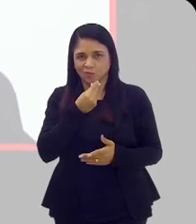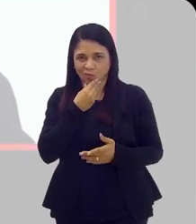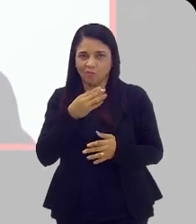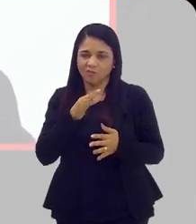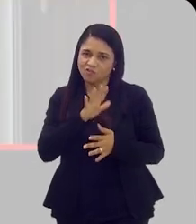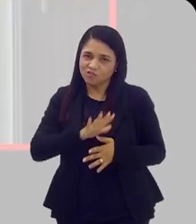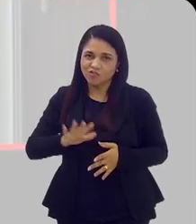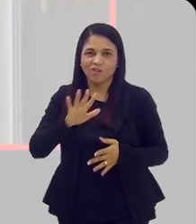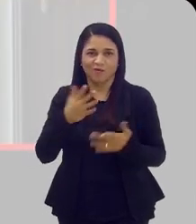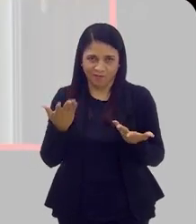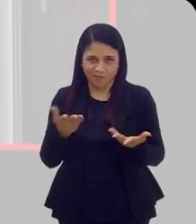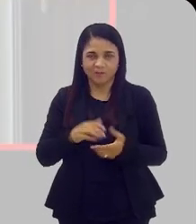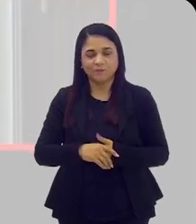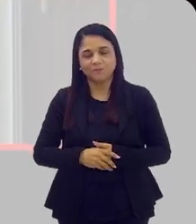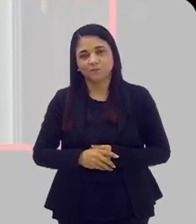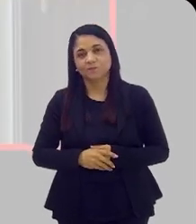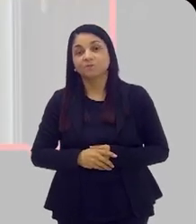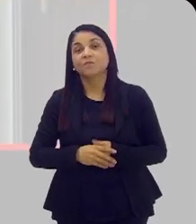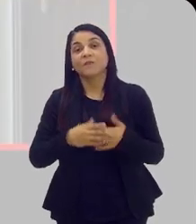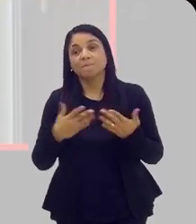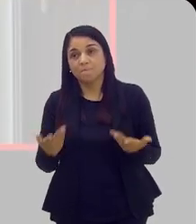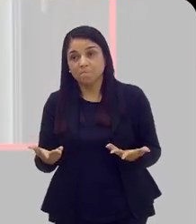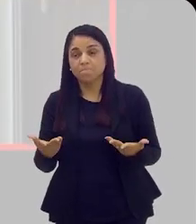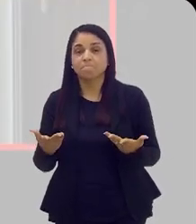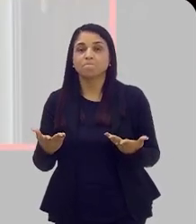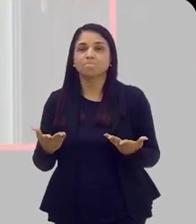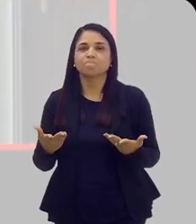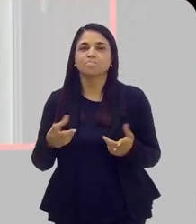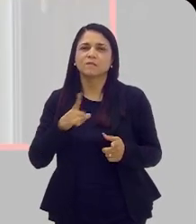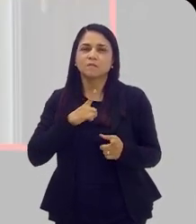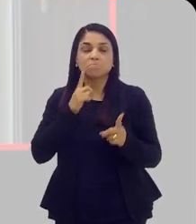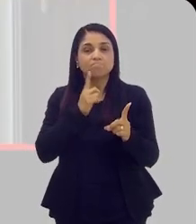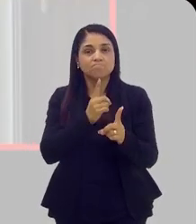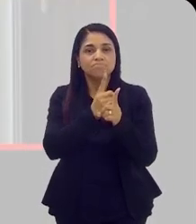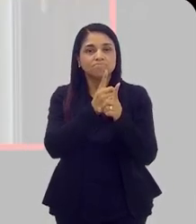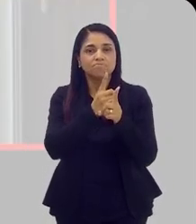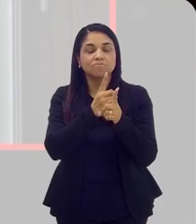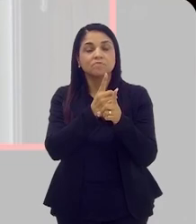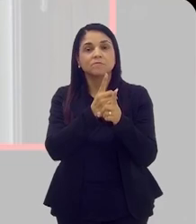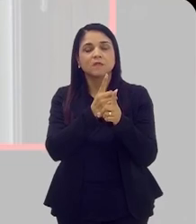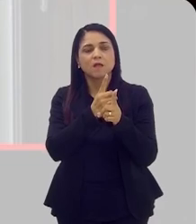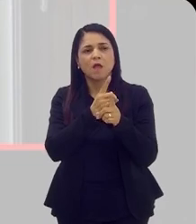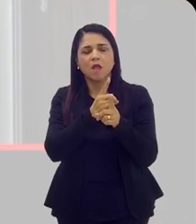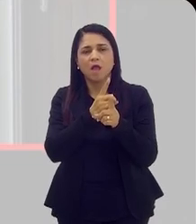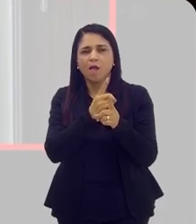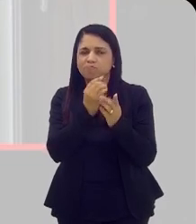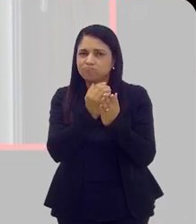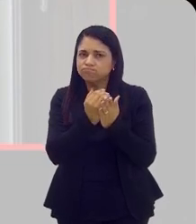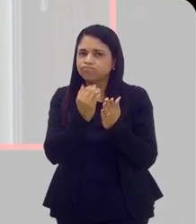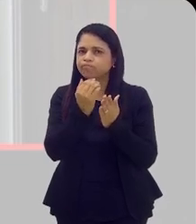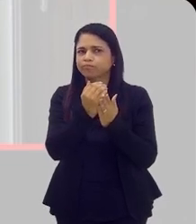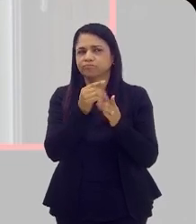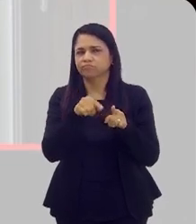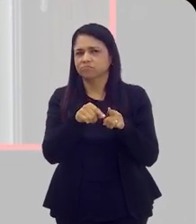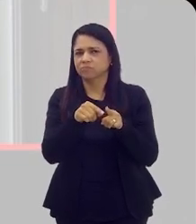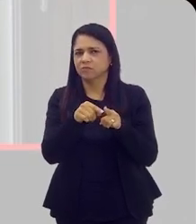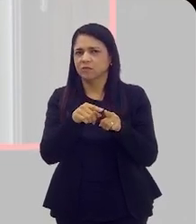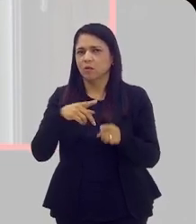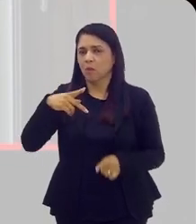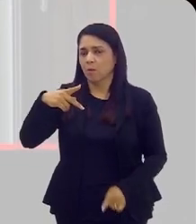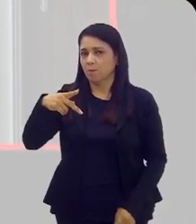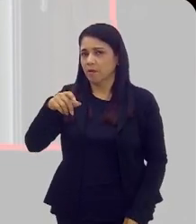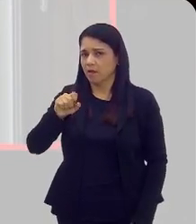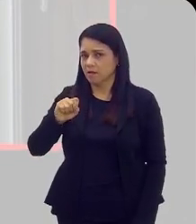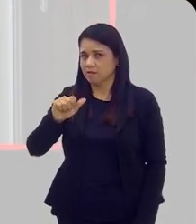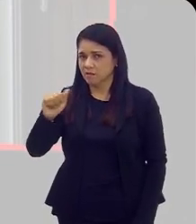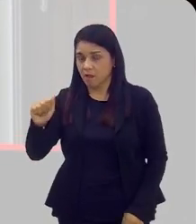geral, né? E aí, uma vez que se detecte essa alteração, tanto no PSA